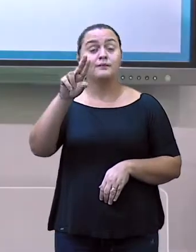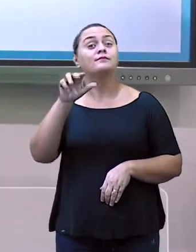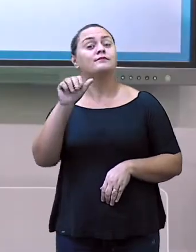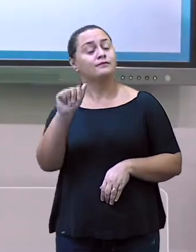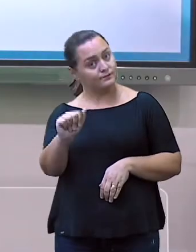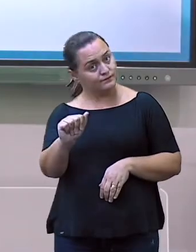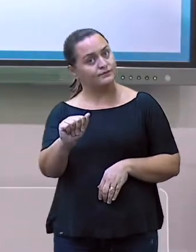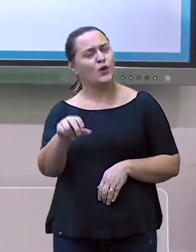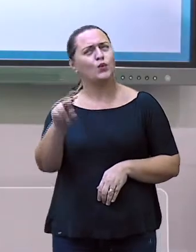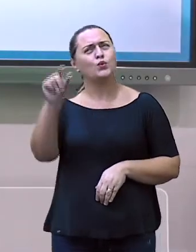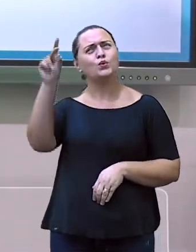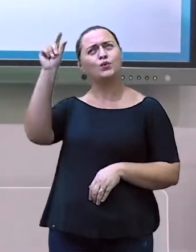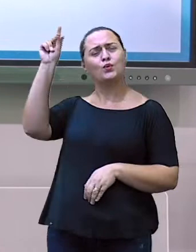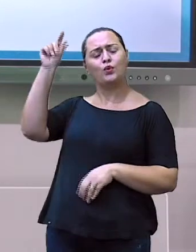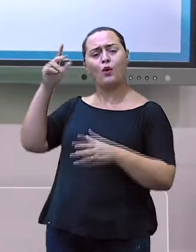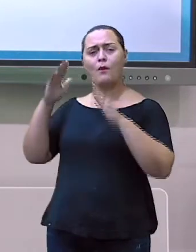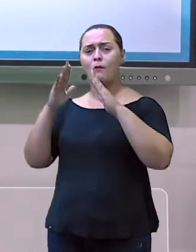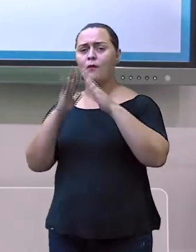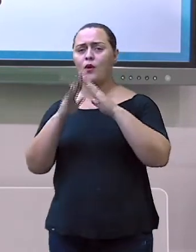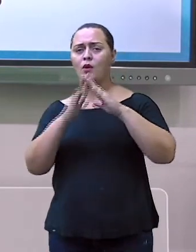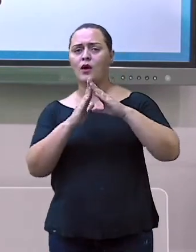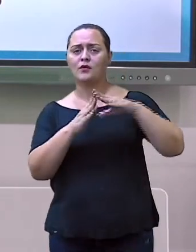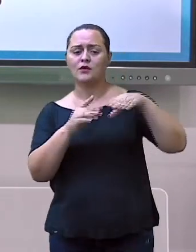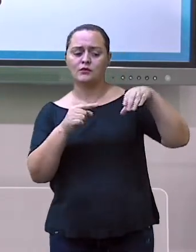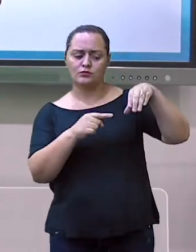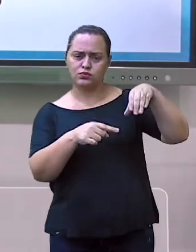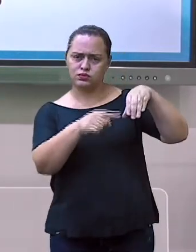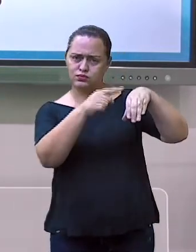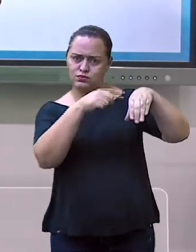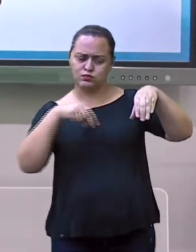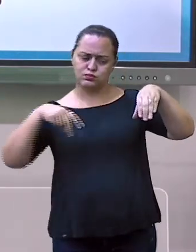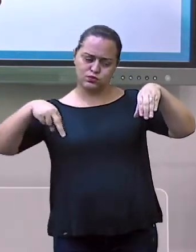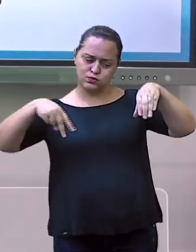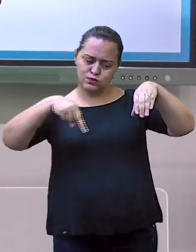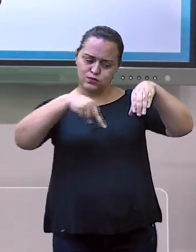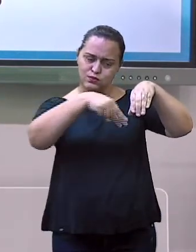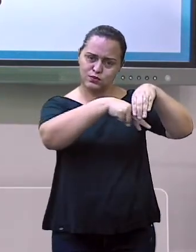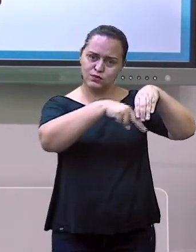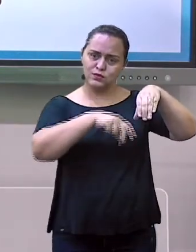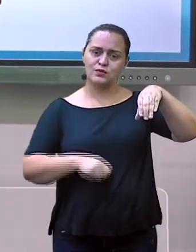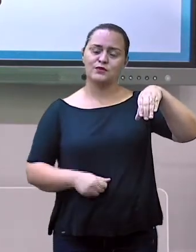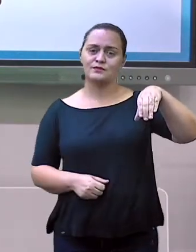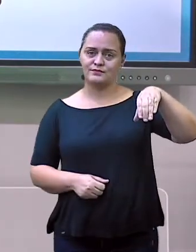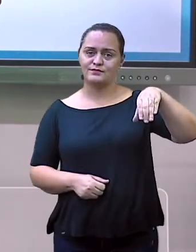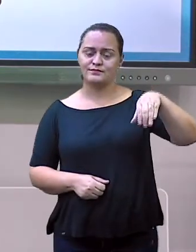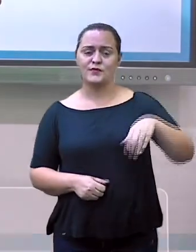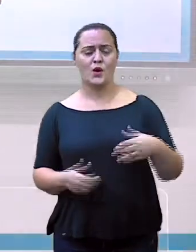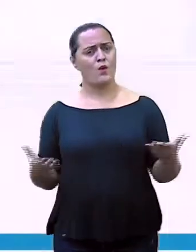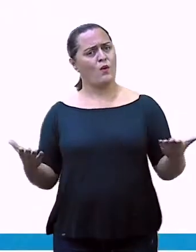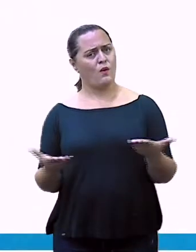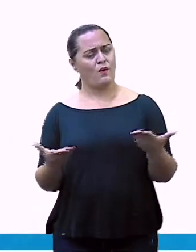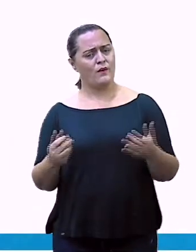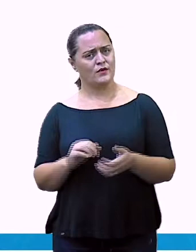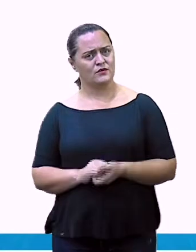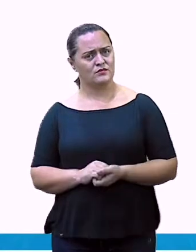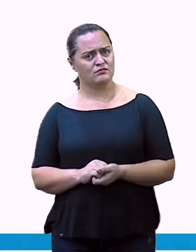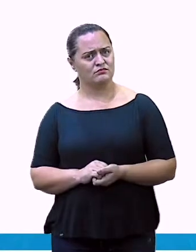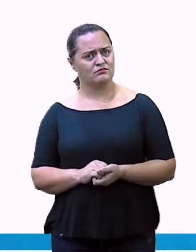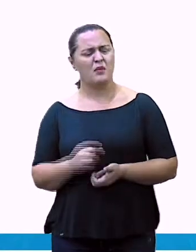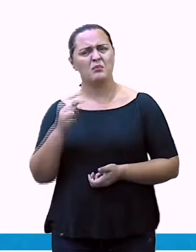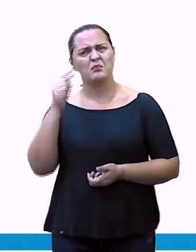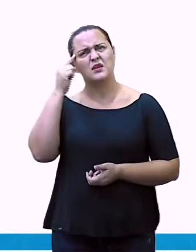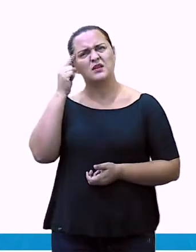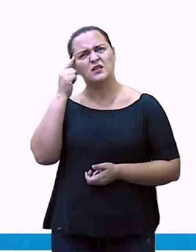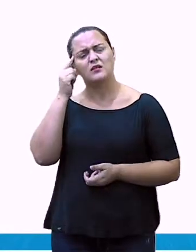onde eles se abrigavam. E hoje? Será que houve uma evolução? Com certeza!